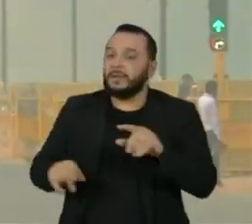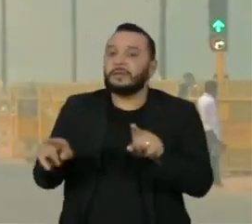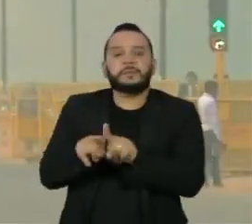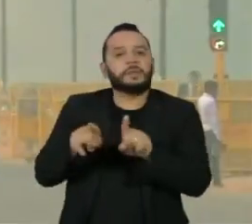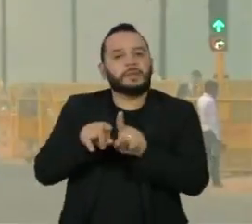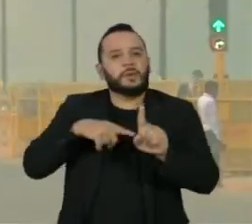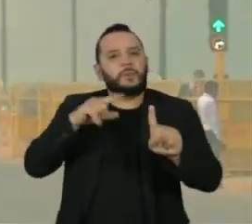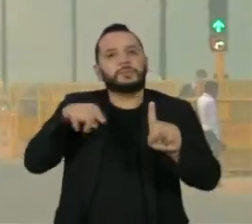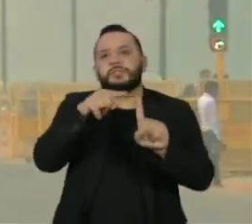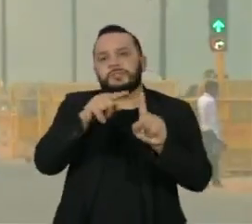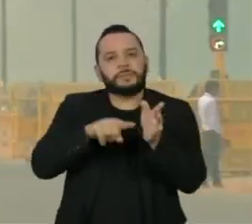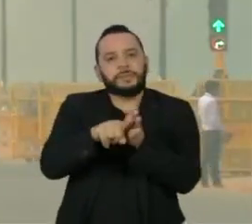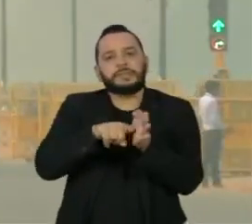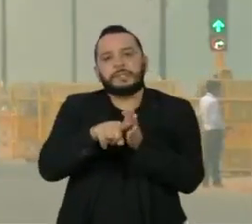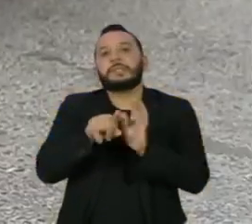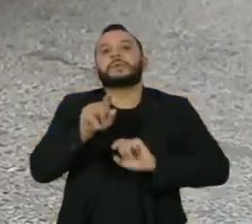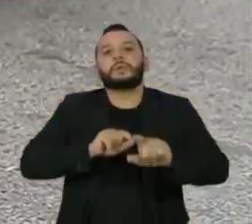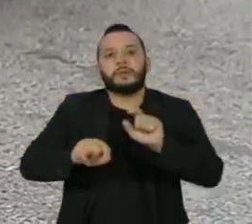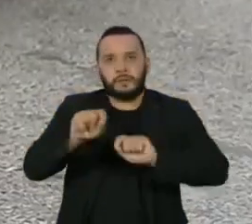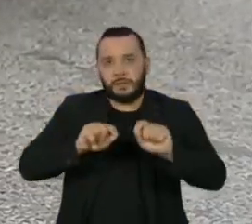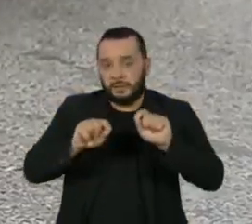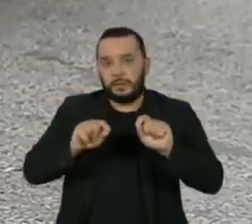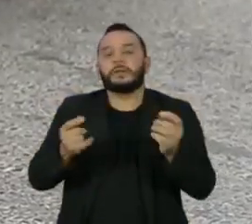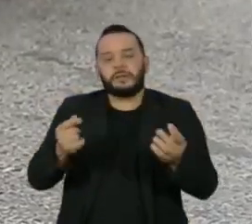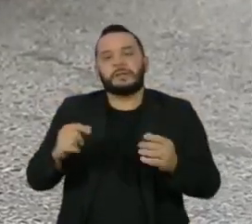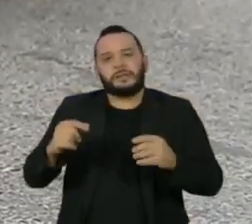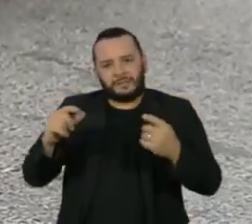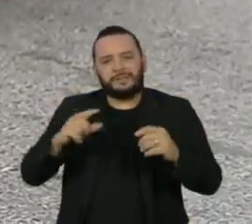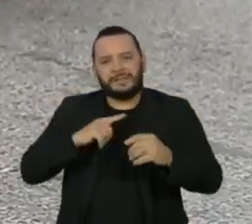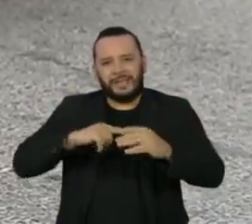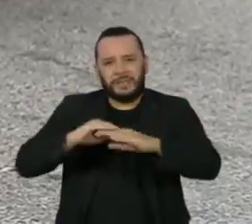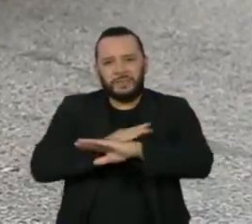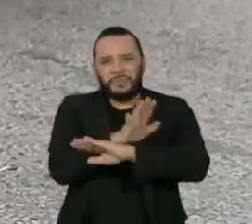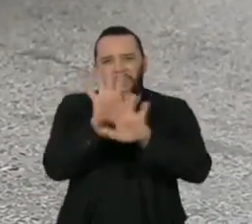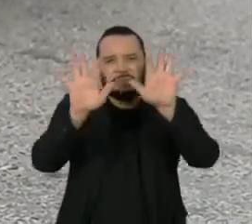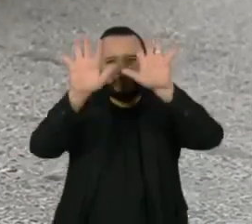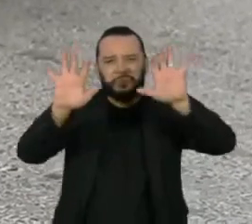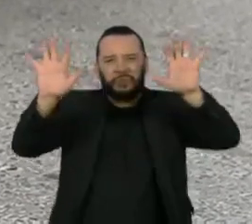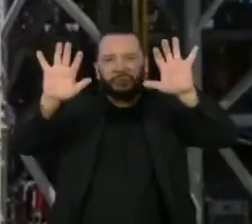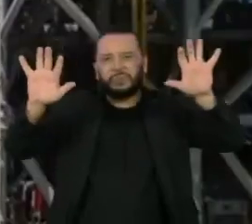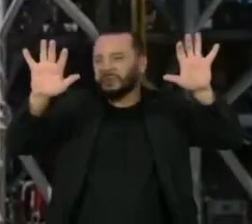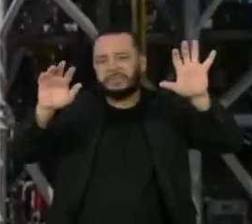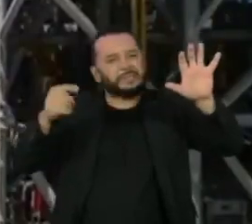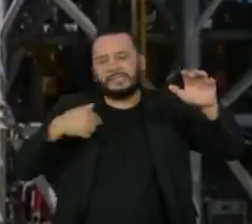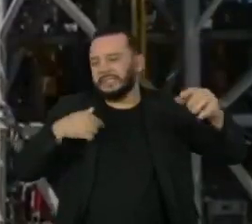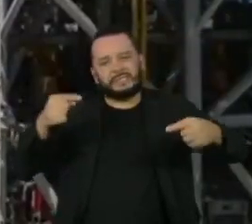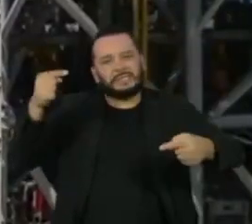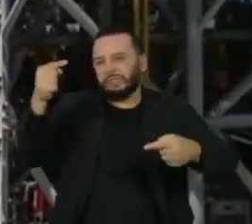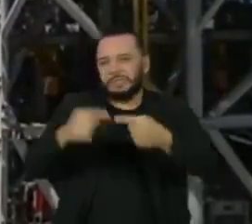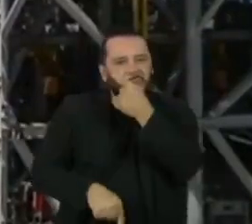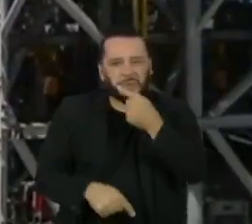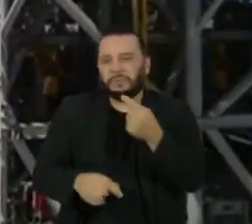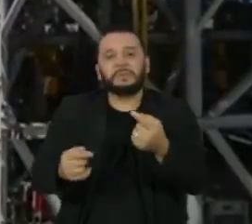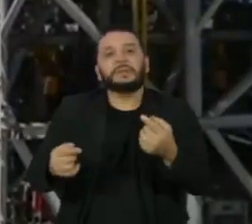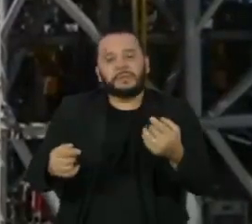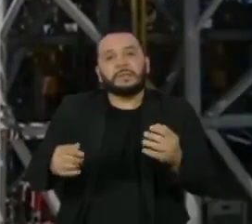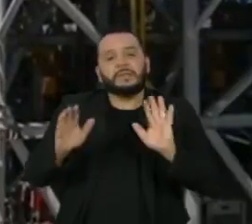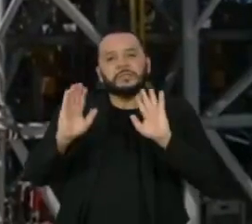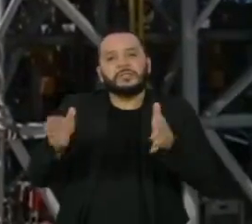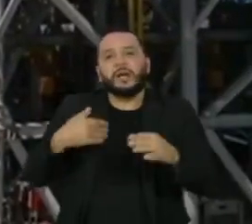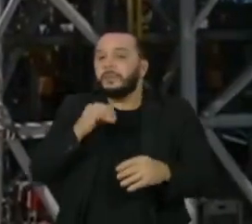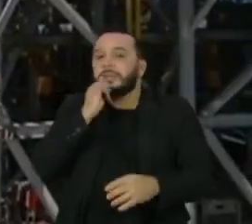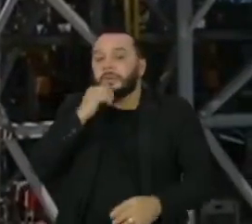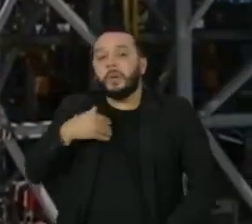objetivos do levantamento é justamente apresentar os dados para que os governantes entendam que não faz sentido algum prometer a redução de gases